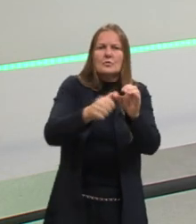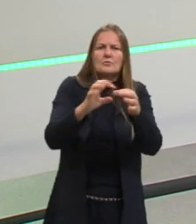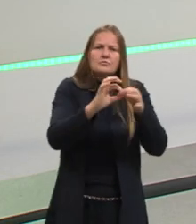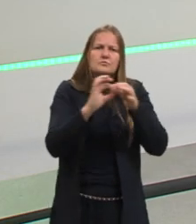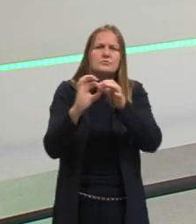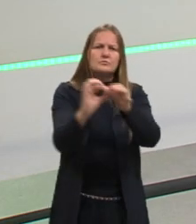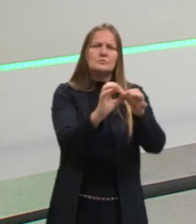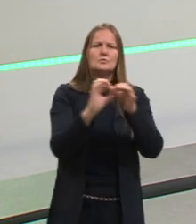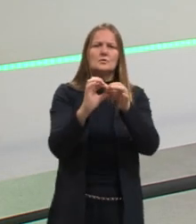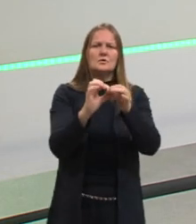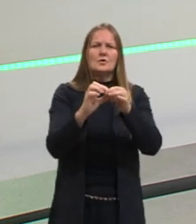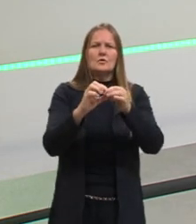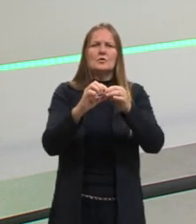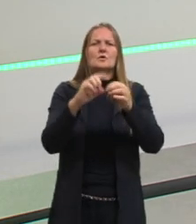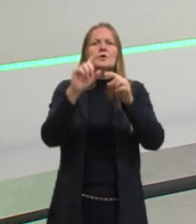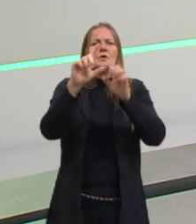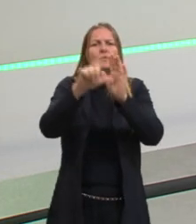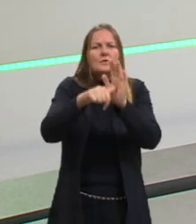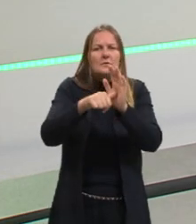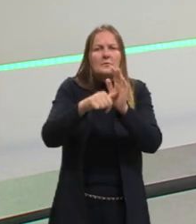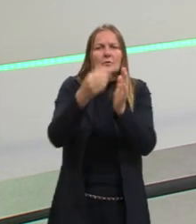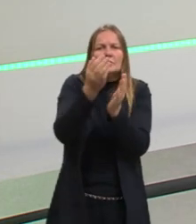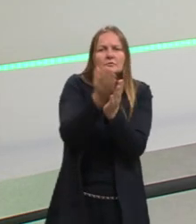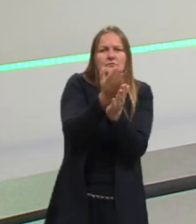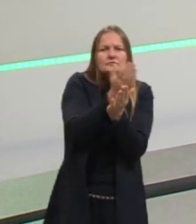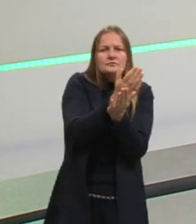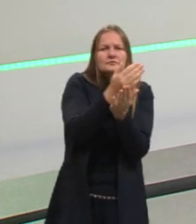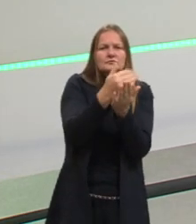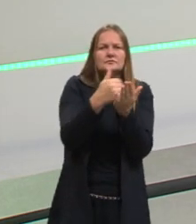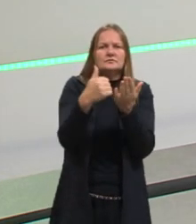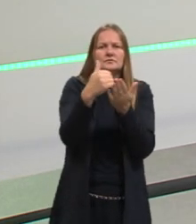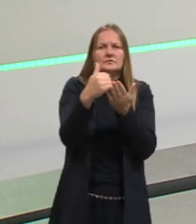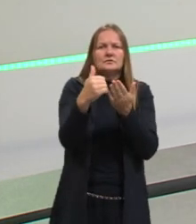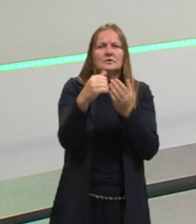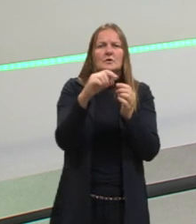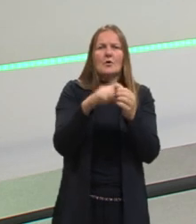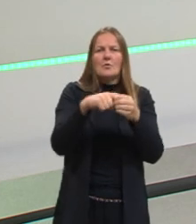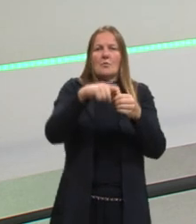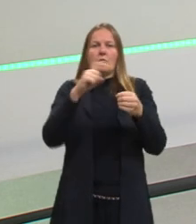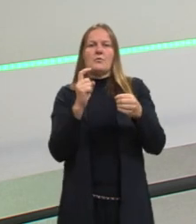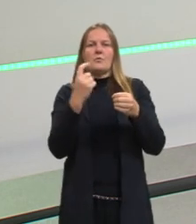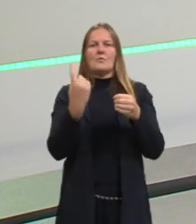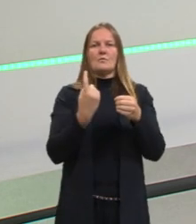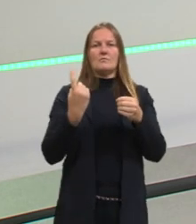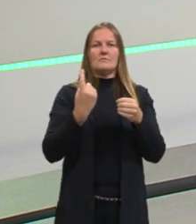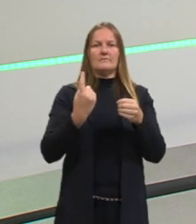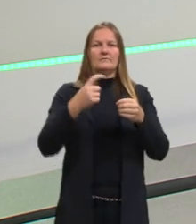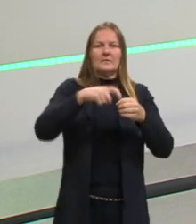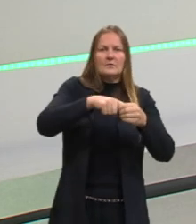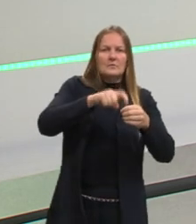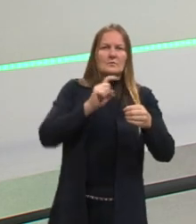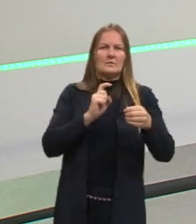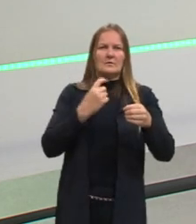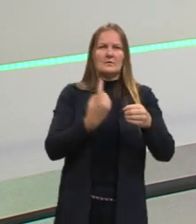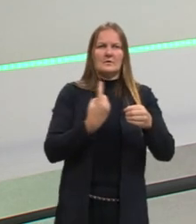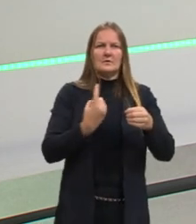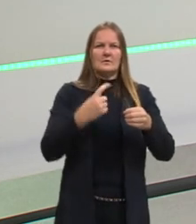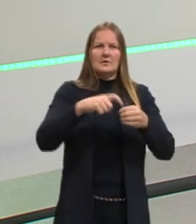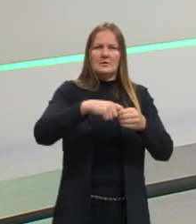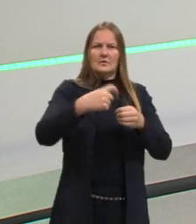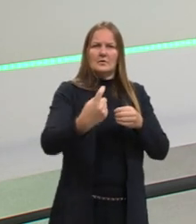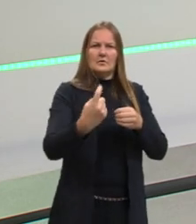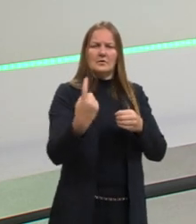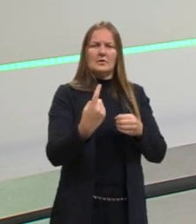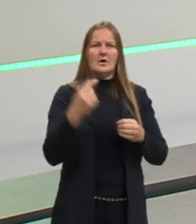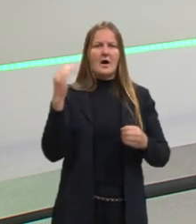Mas, por grande parte da sua existência, essas igrejas, na verdade, foram independentes. Elas não estavam sob a